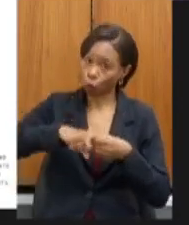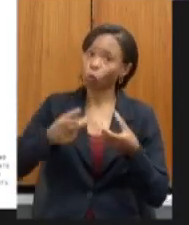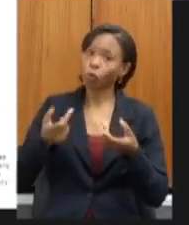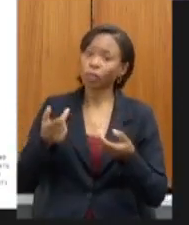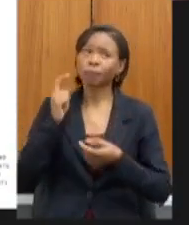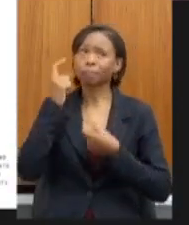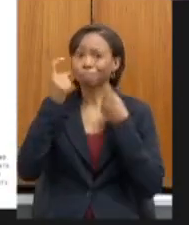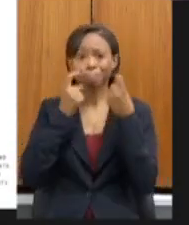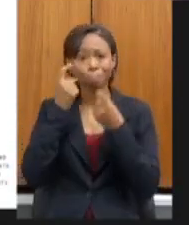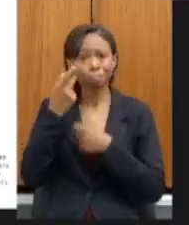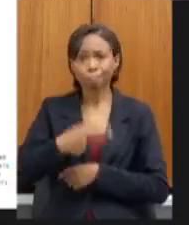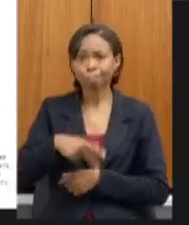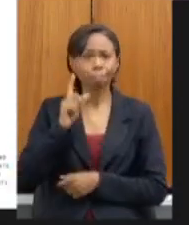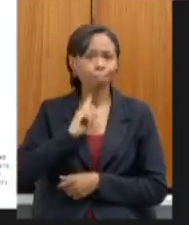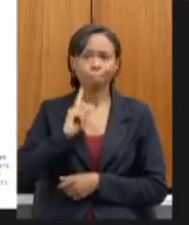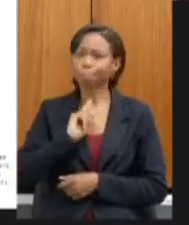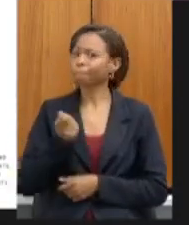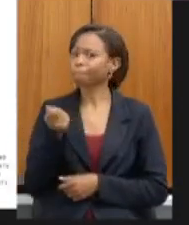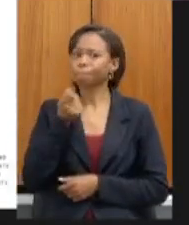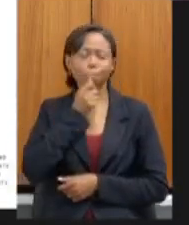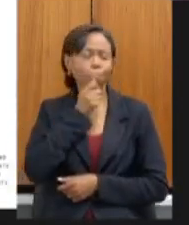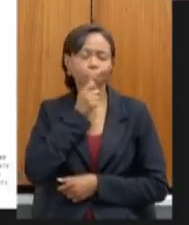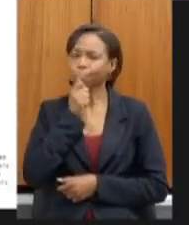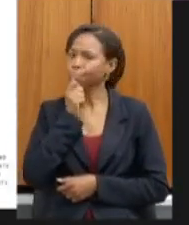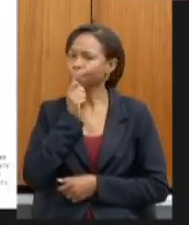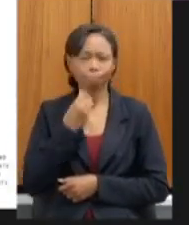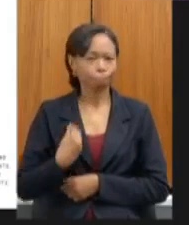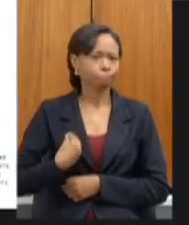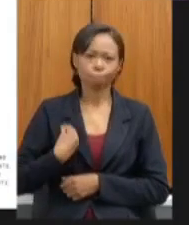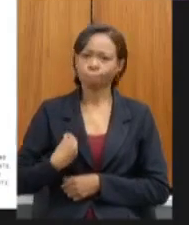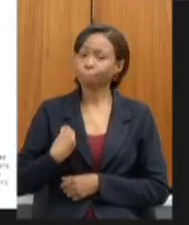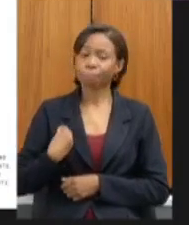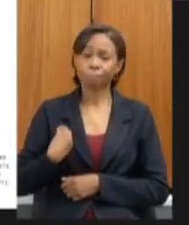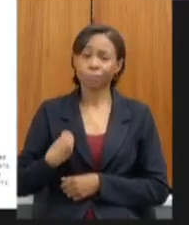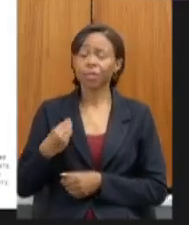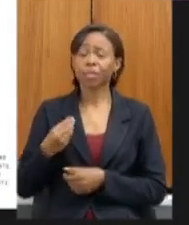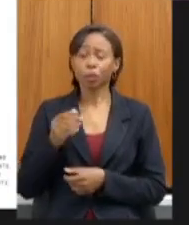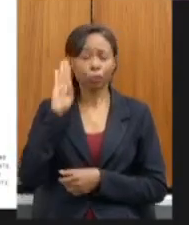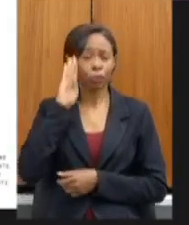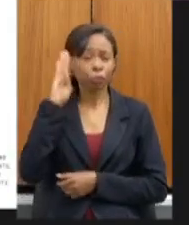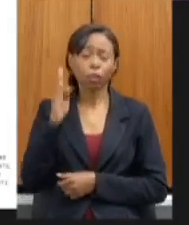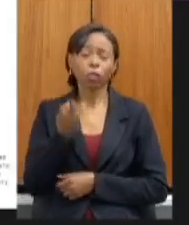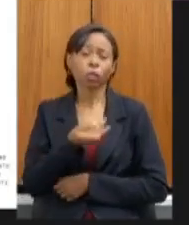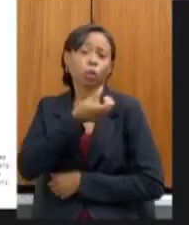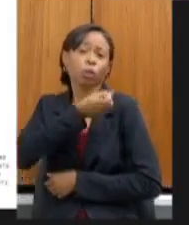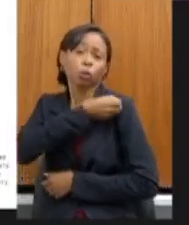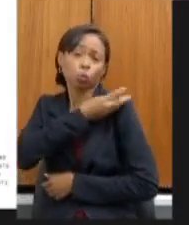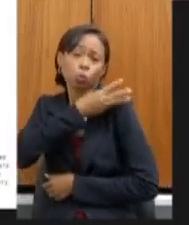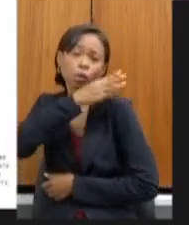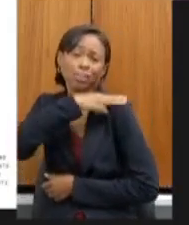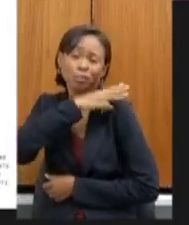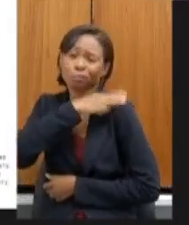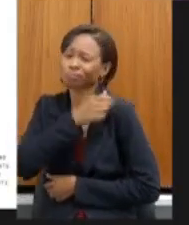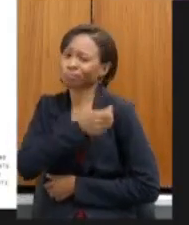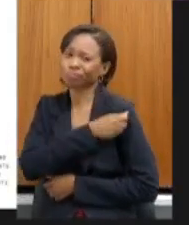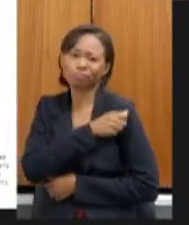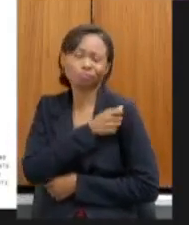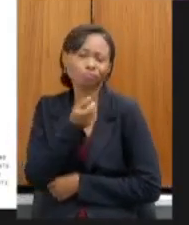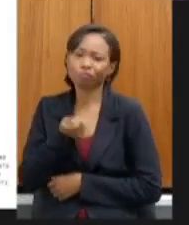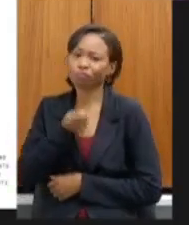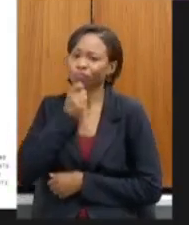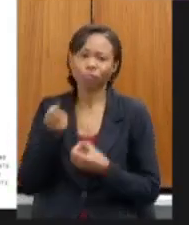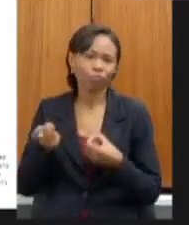Minas Gerais ainda não ter conseguido reativar principalmente no que concerne aos alunos do terceiro ano do ensino médio a gente teme que haja aí um